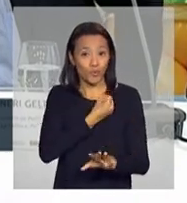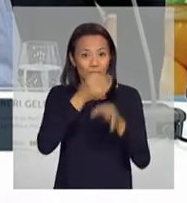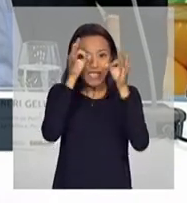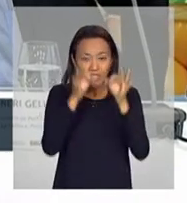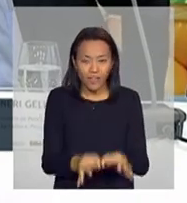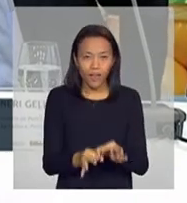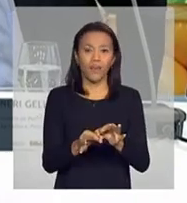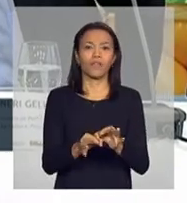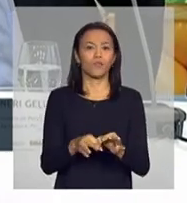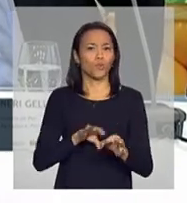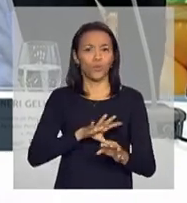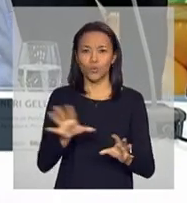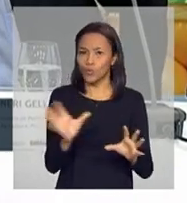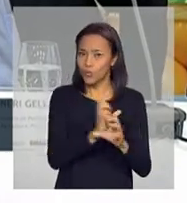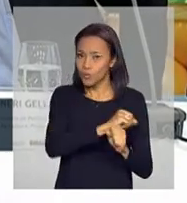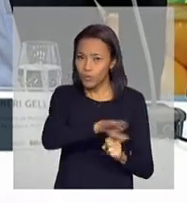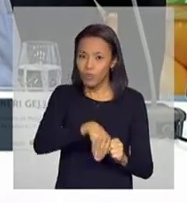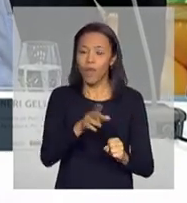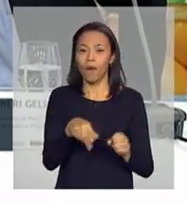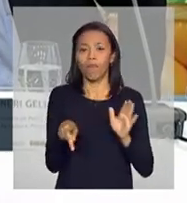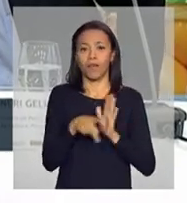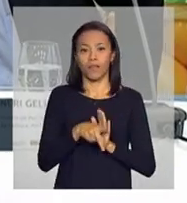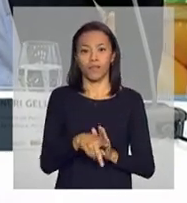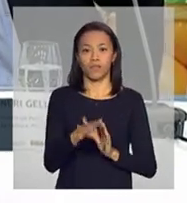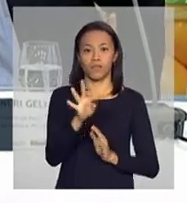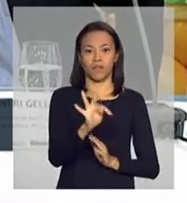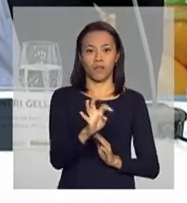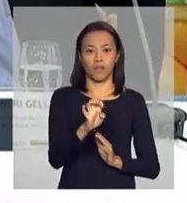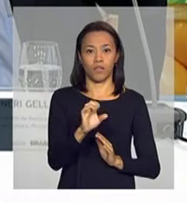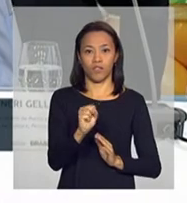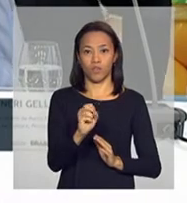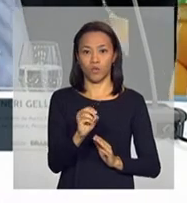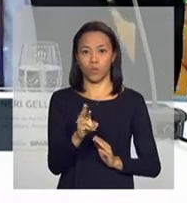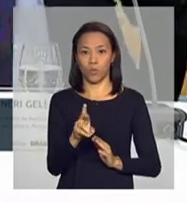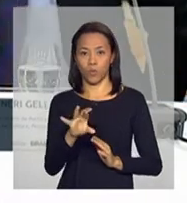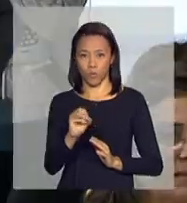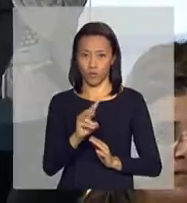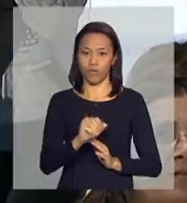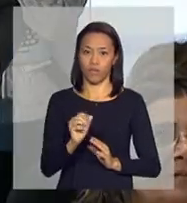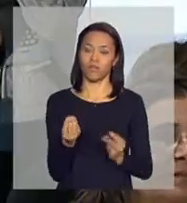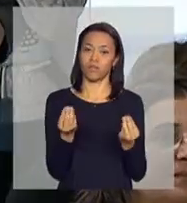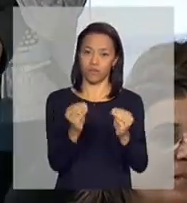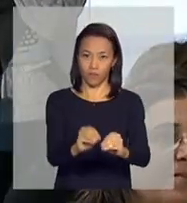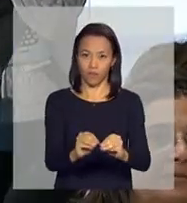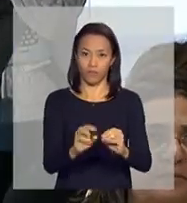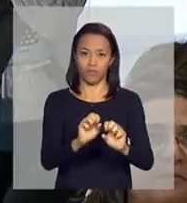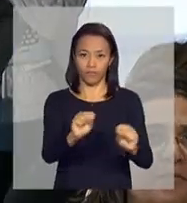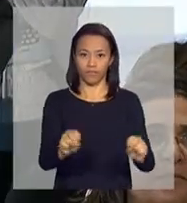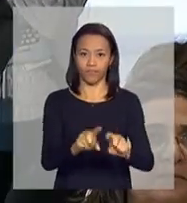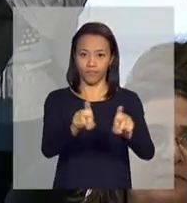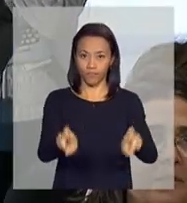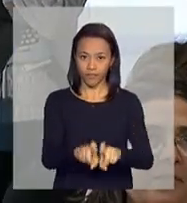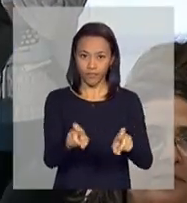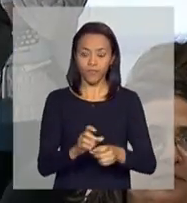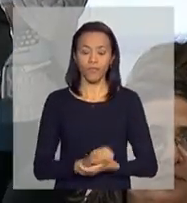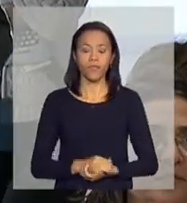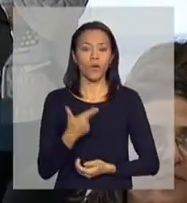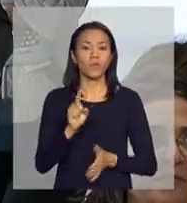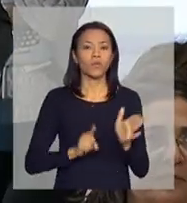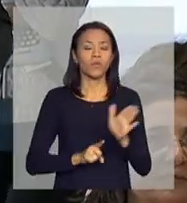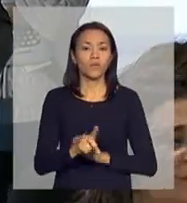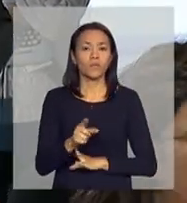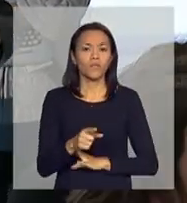boa parte é do Tesouro, eles vão estar disponíveis no site do Ministério da Agricultura. Legal. Uma última para o ministro. Ministro, quais dessas